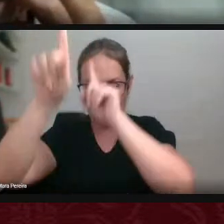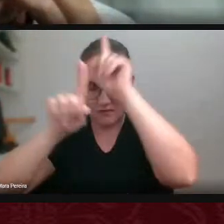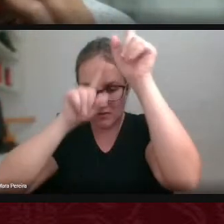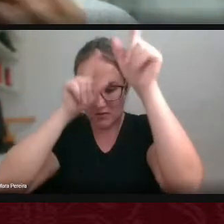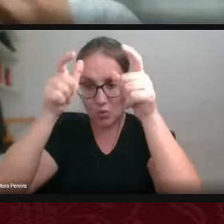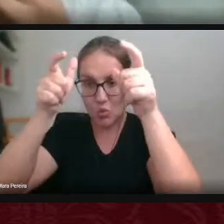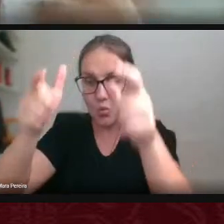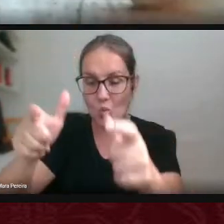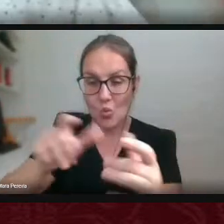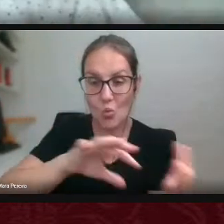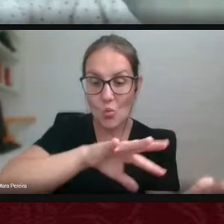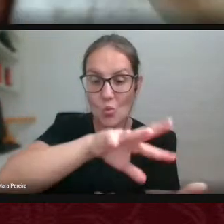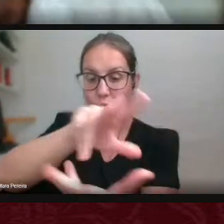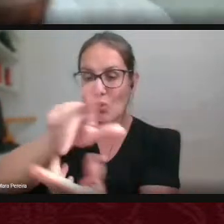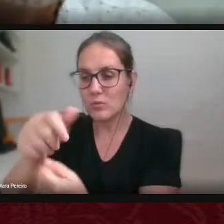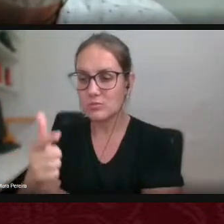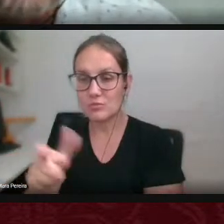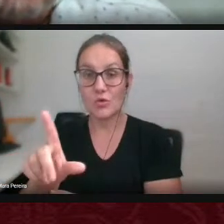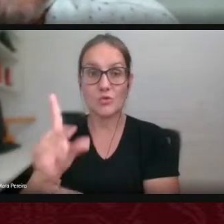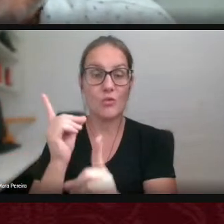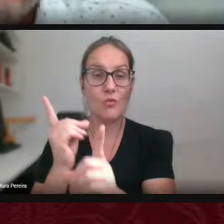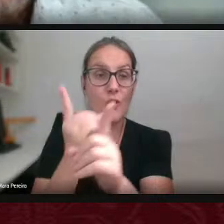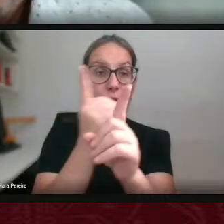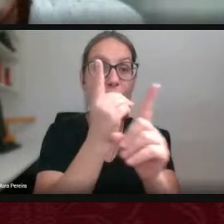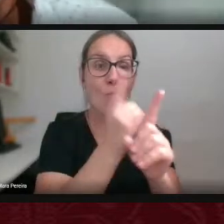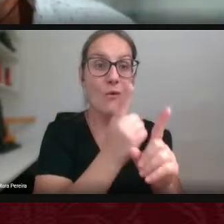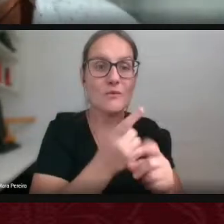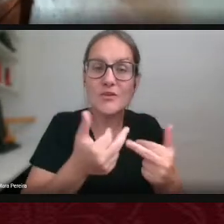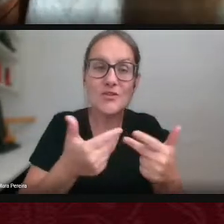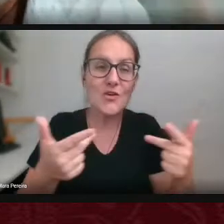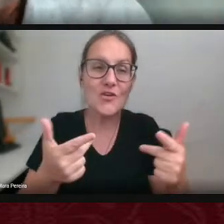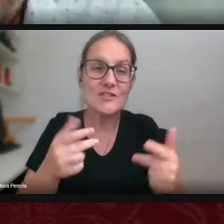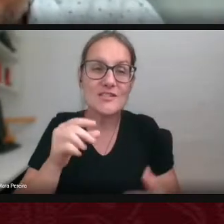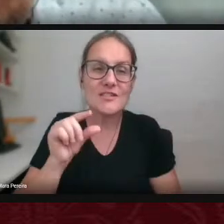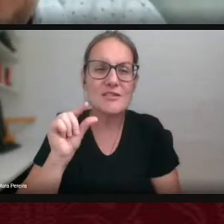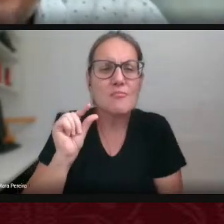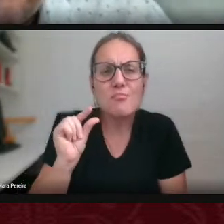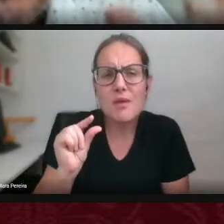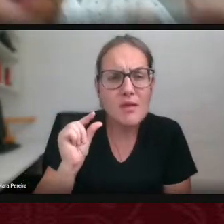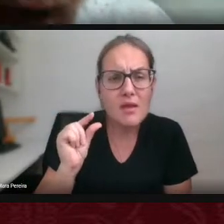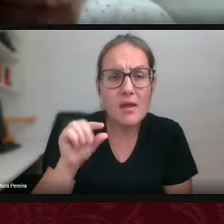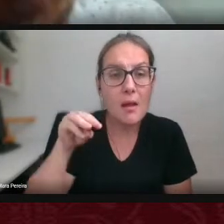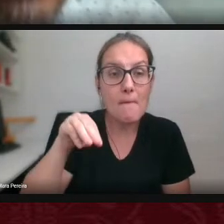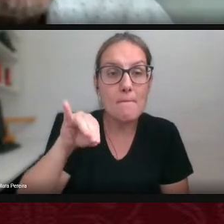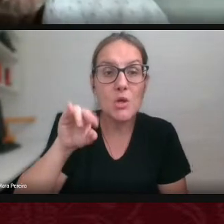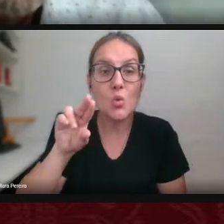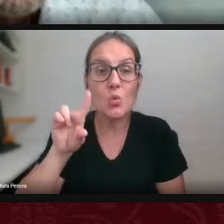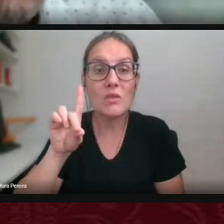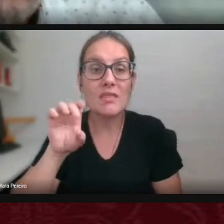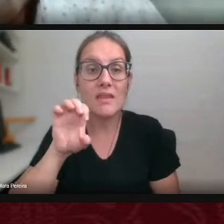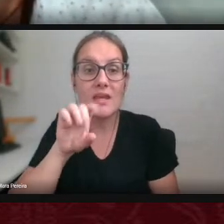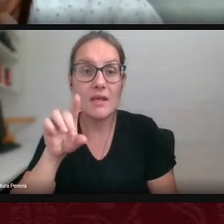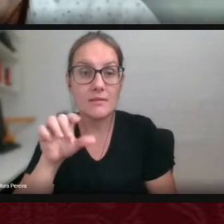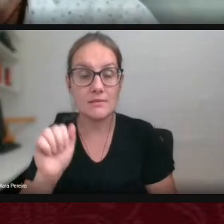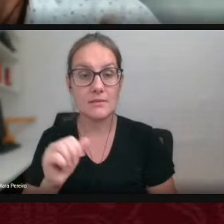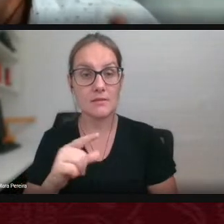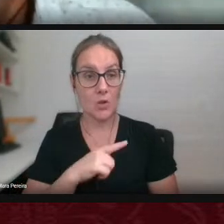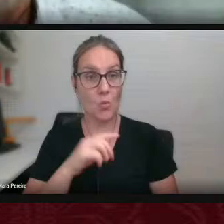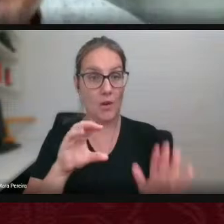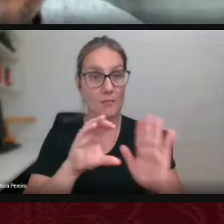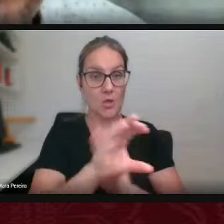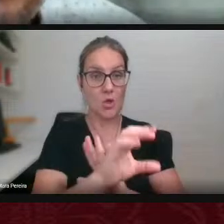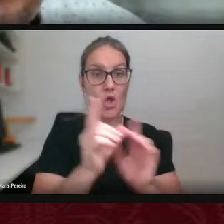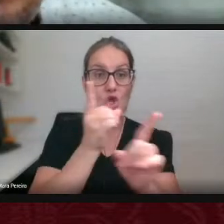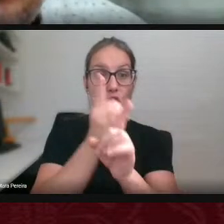outro mundo nesse encontro das miudezas aliás tem um capítulo chamado o encontro das